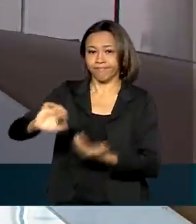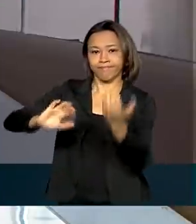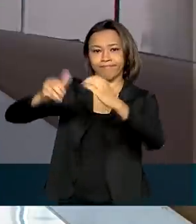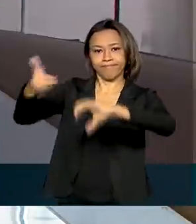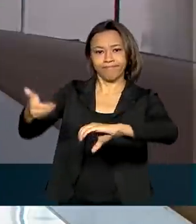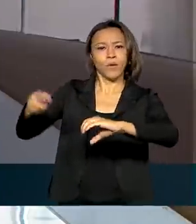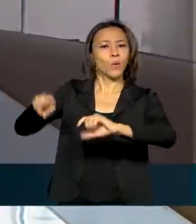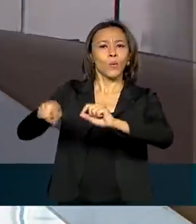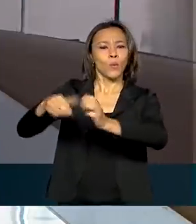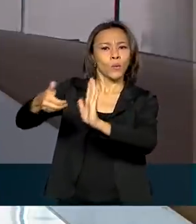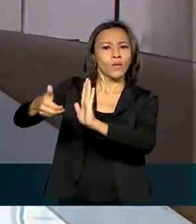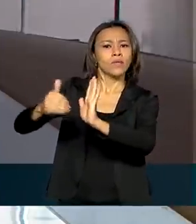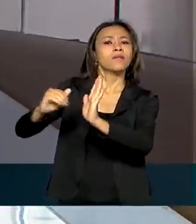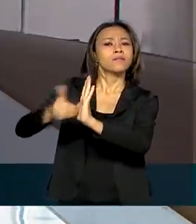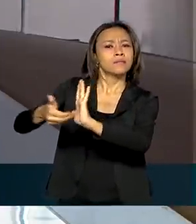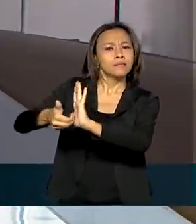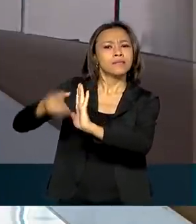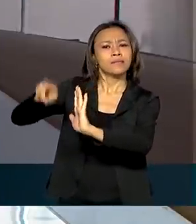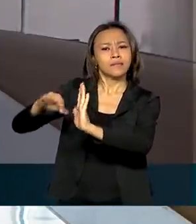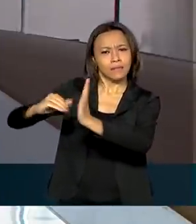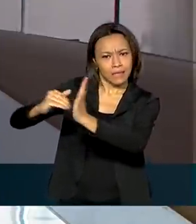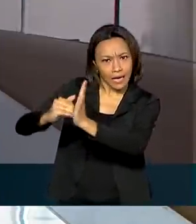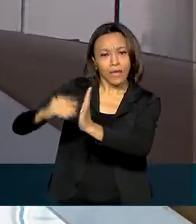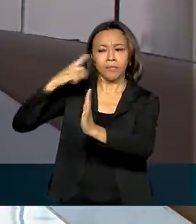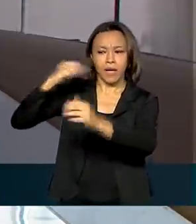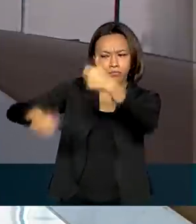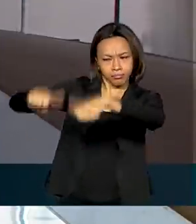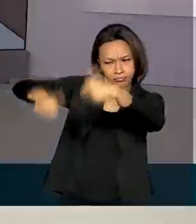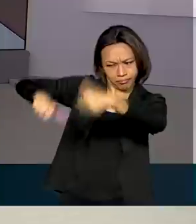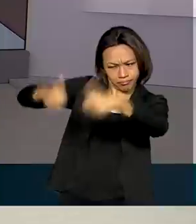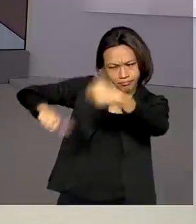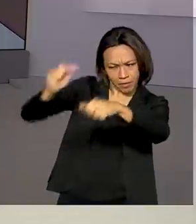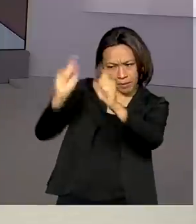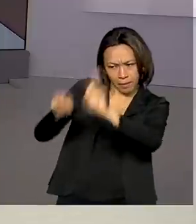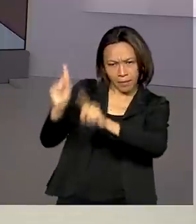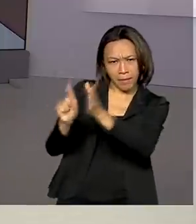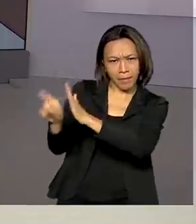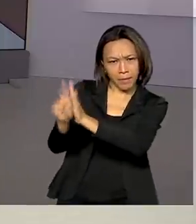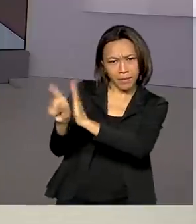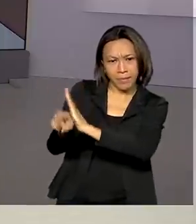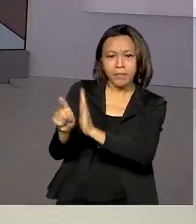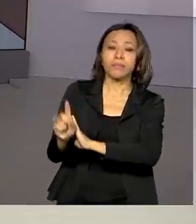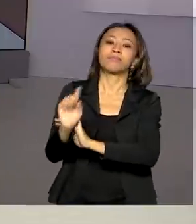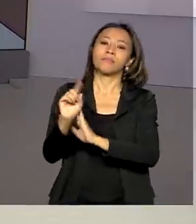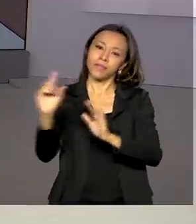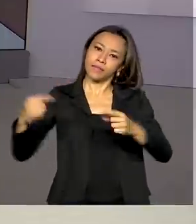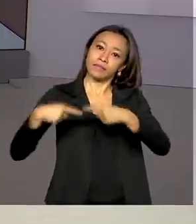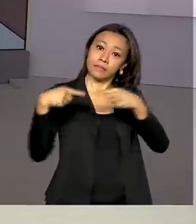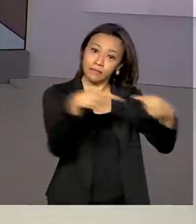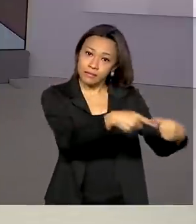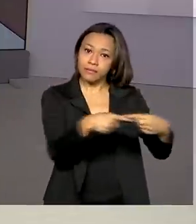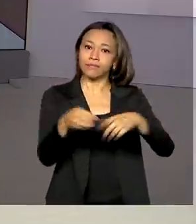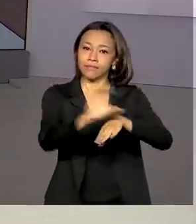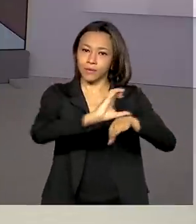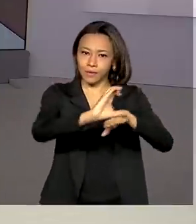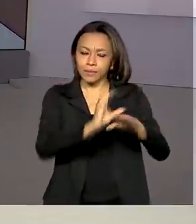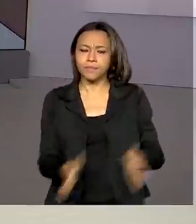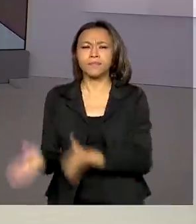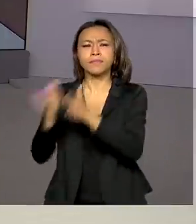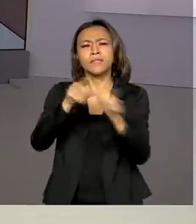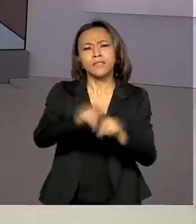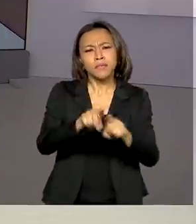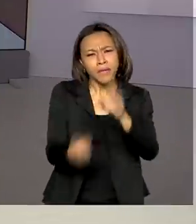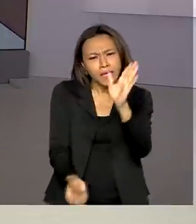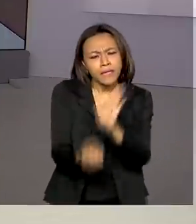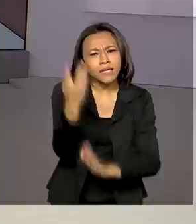Senado, como estabelece a Constituição Federal. Renata. Gabriela, o presidente Jair Bolsonaro também se acionou uma lei aí que cria o Cadastro